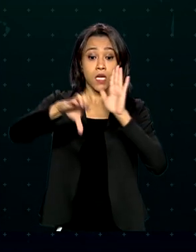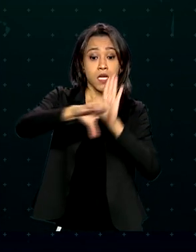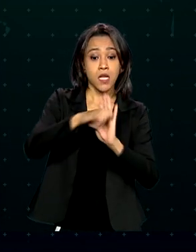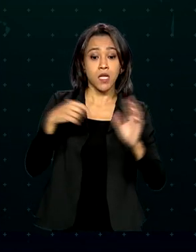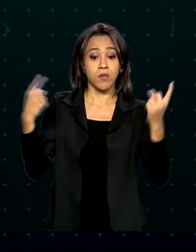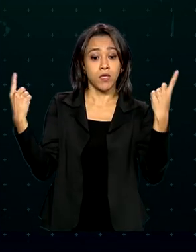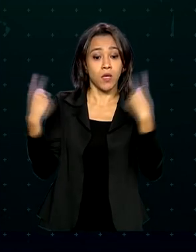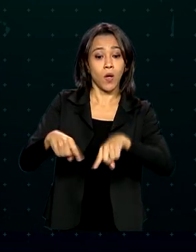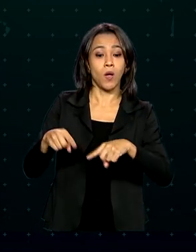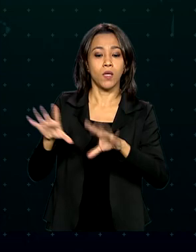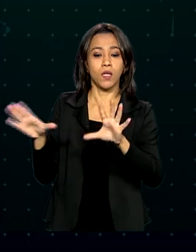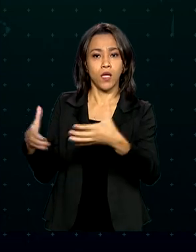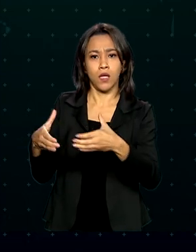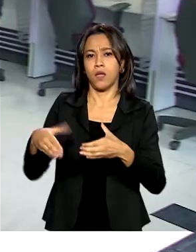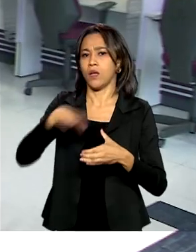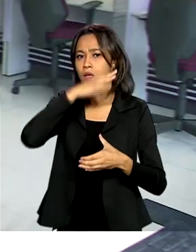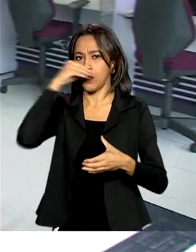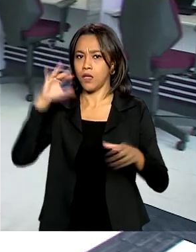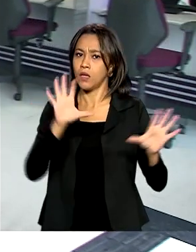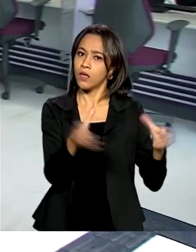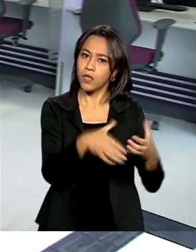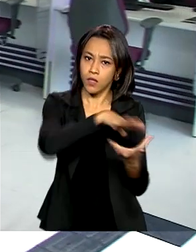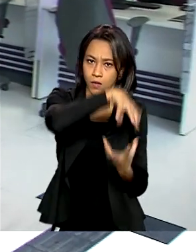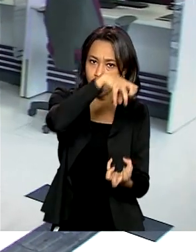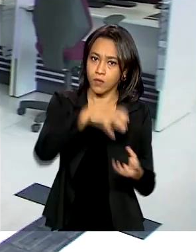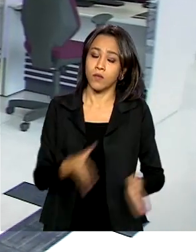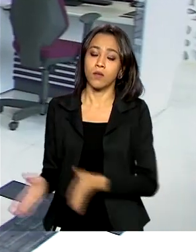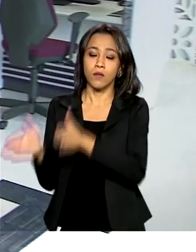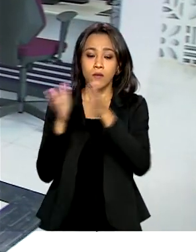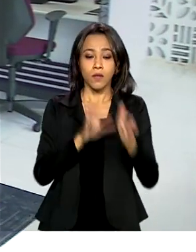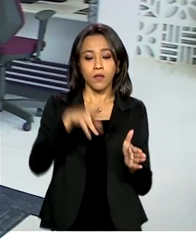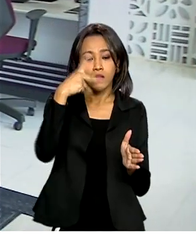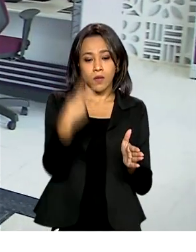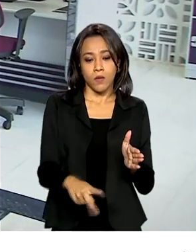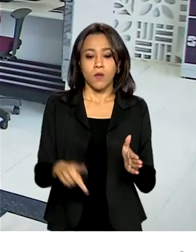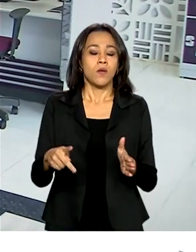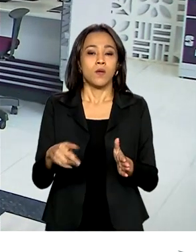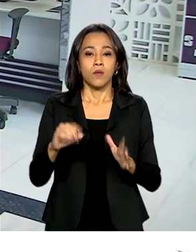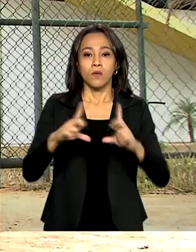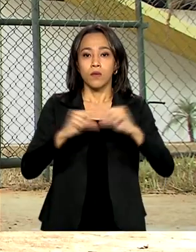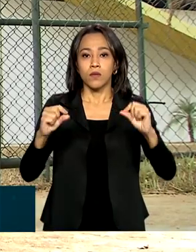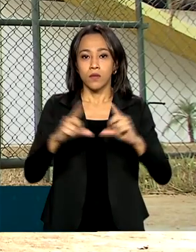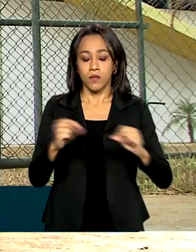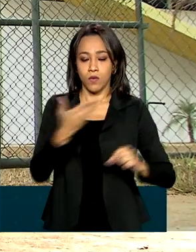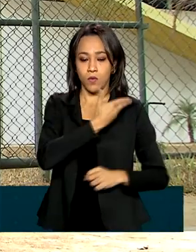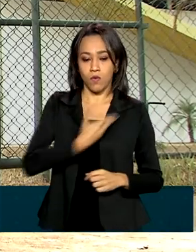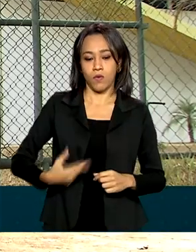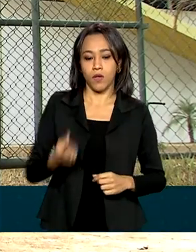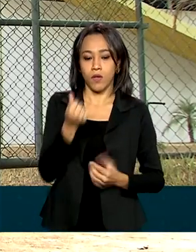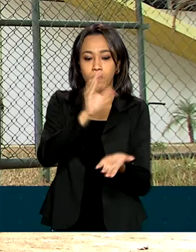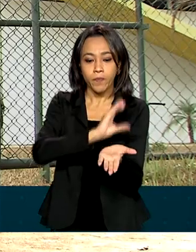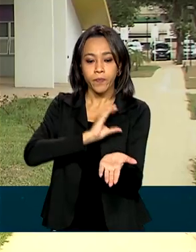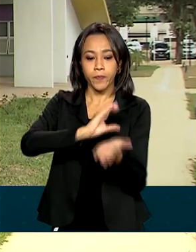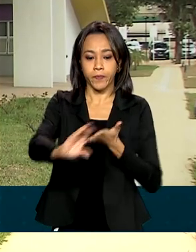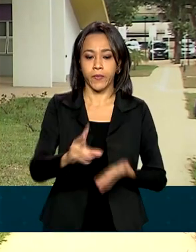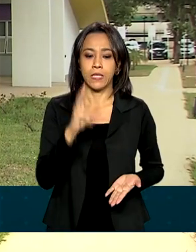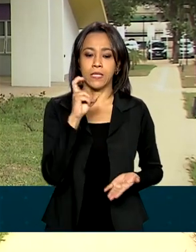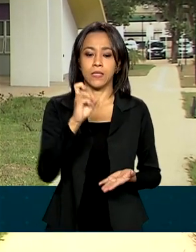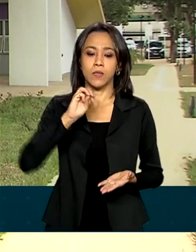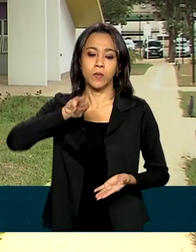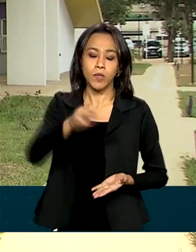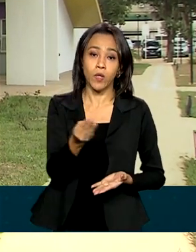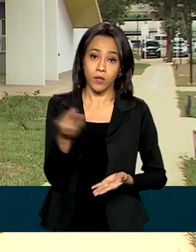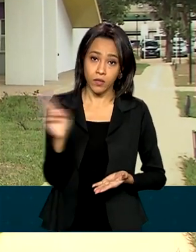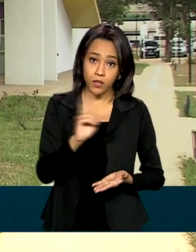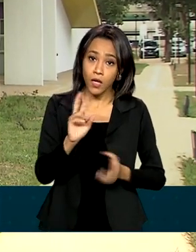adolescentes e idosos. No Distrito Federal, o governo destinou 5 milhões de reais para a